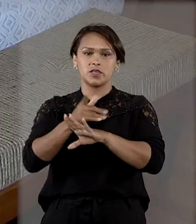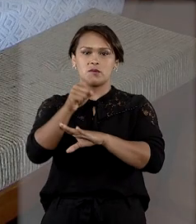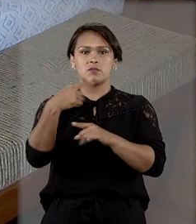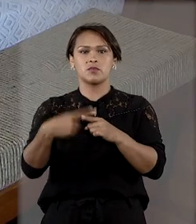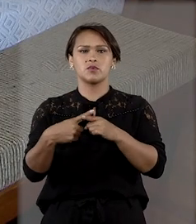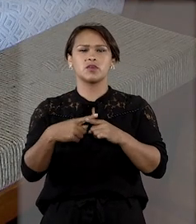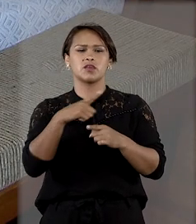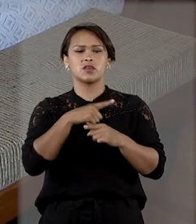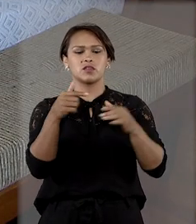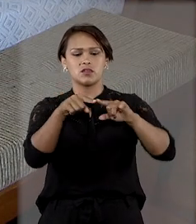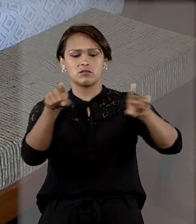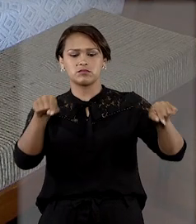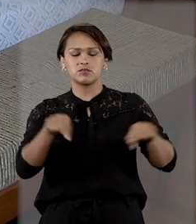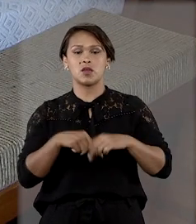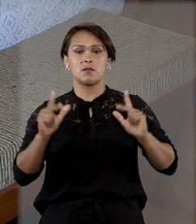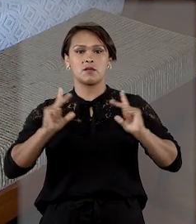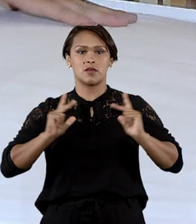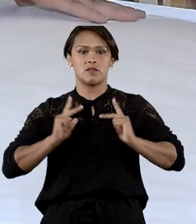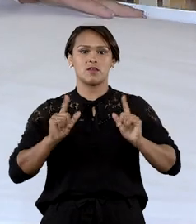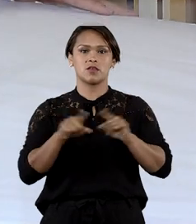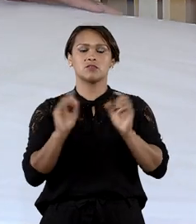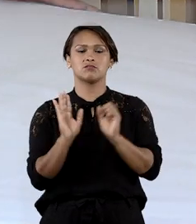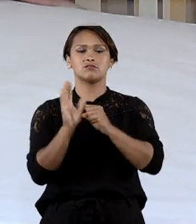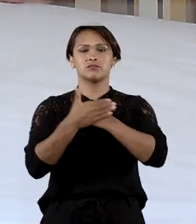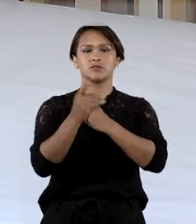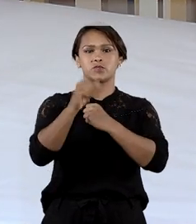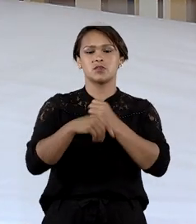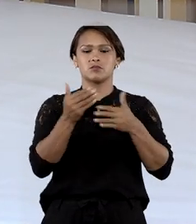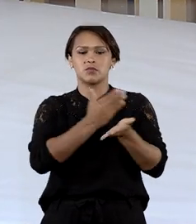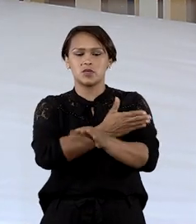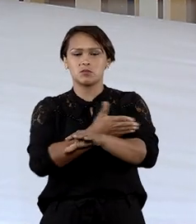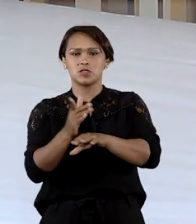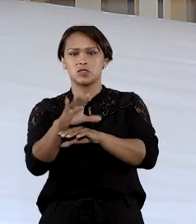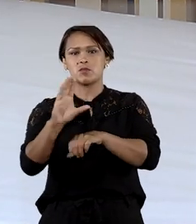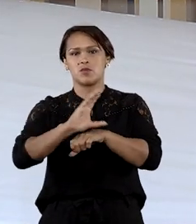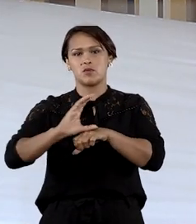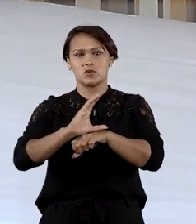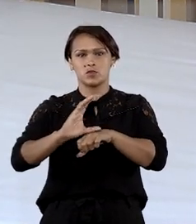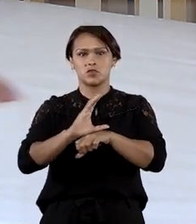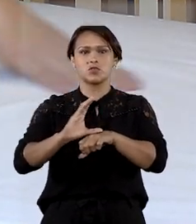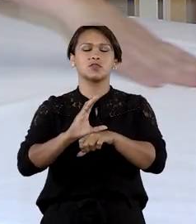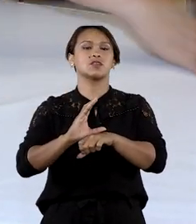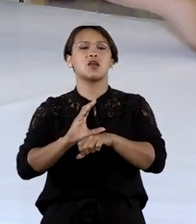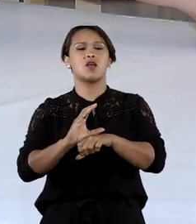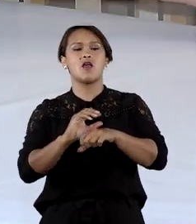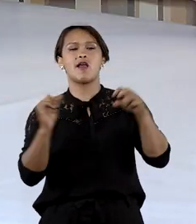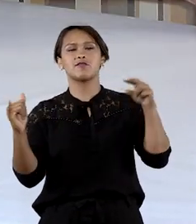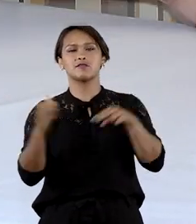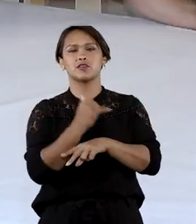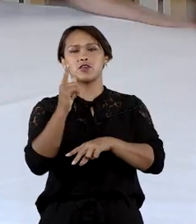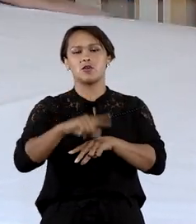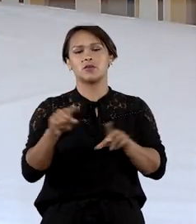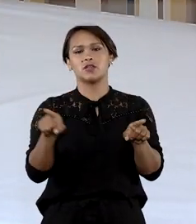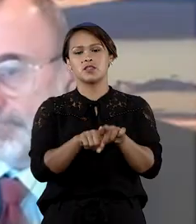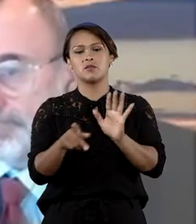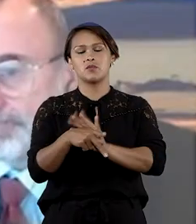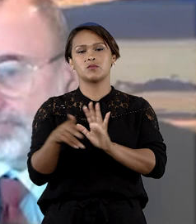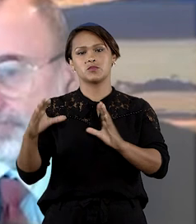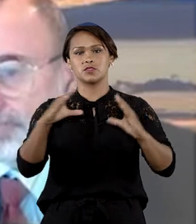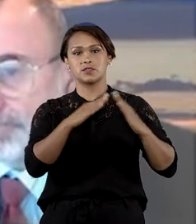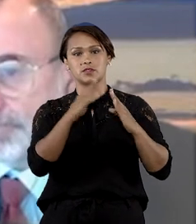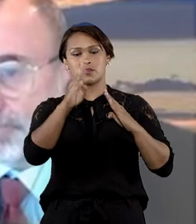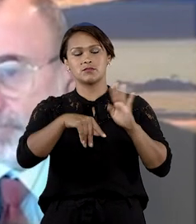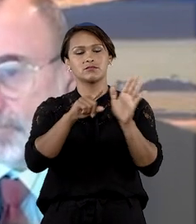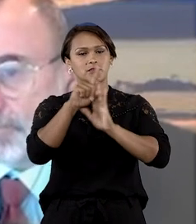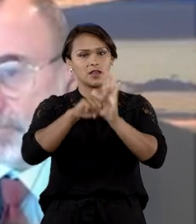pelo fato do local ser um espaço privado e protegido pelo princípio constitucional da inviolabilidade domiciliar. No